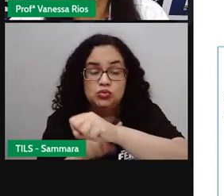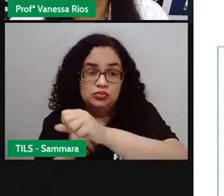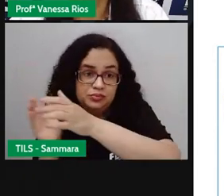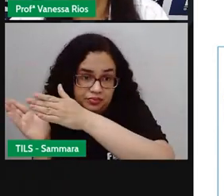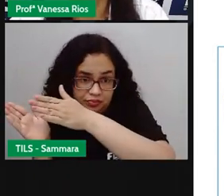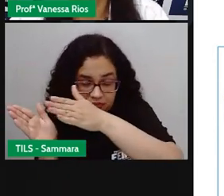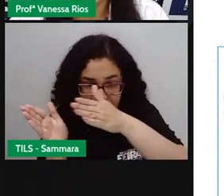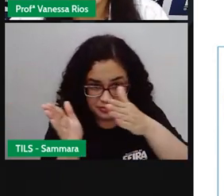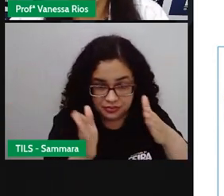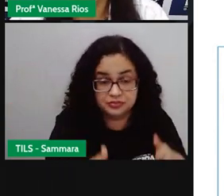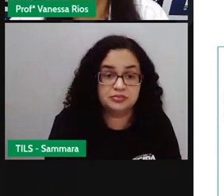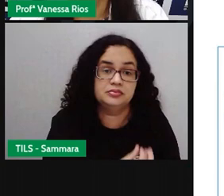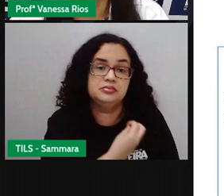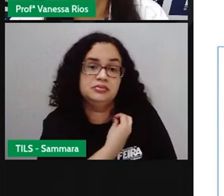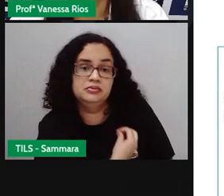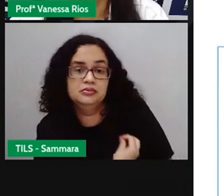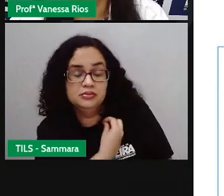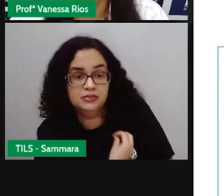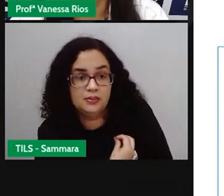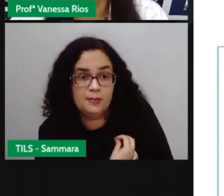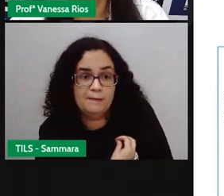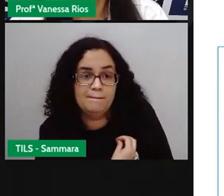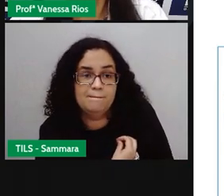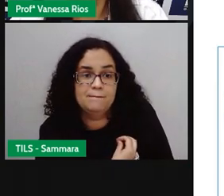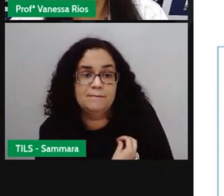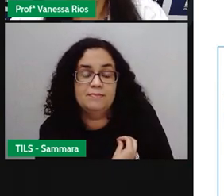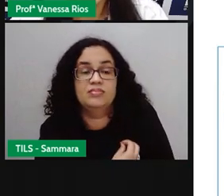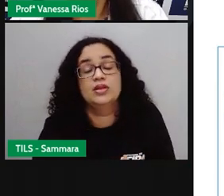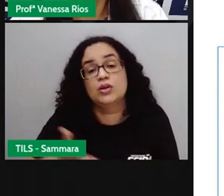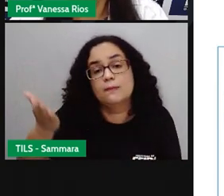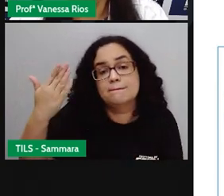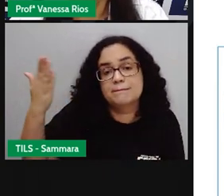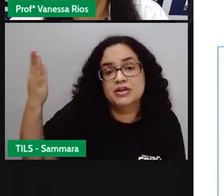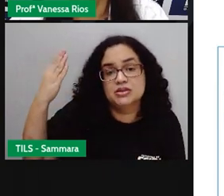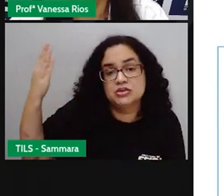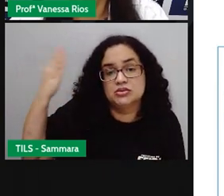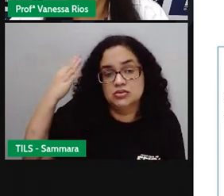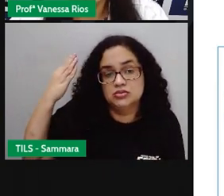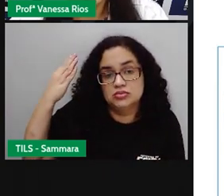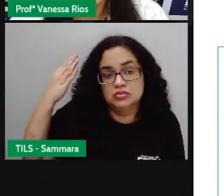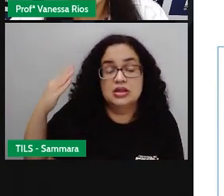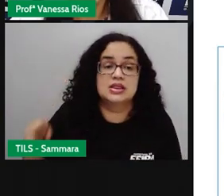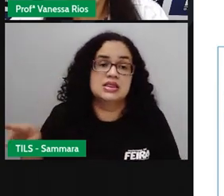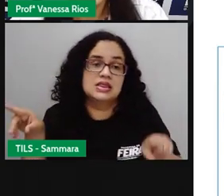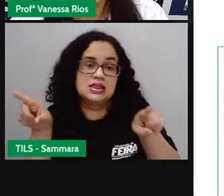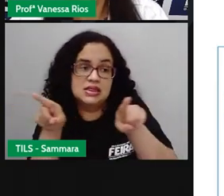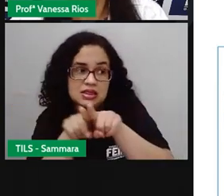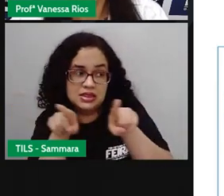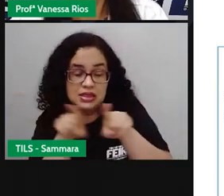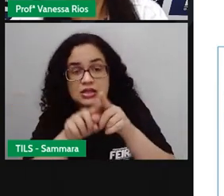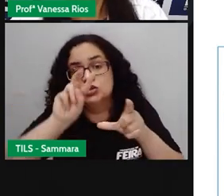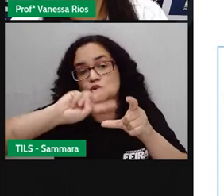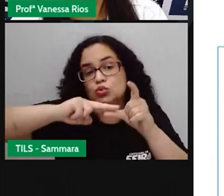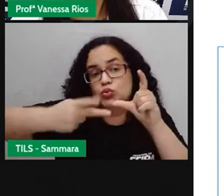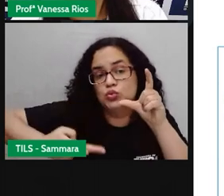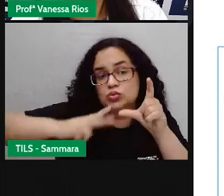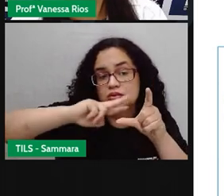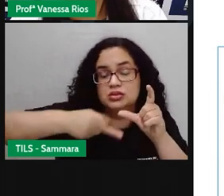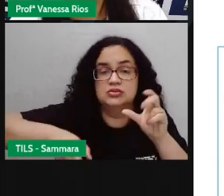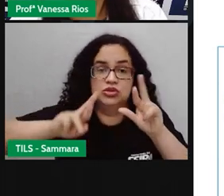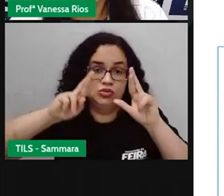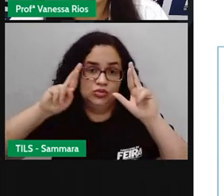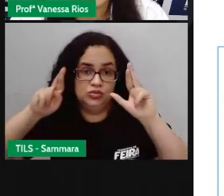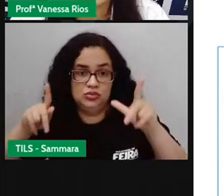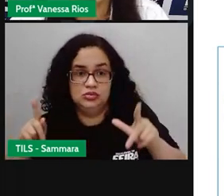do pretérito, os tempos do passado, de forma também, em classificações diferentes.